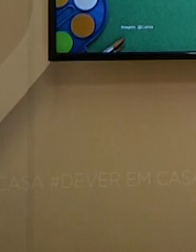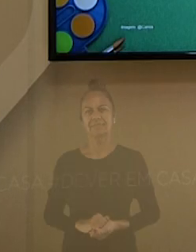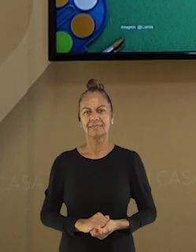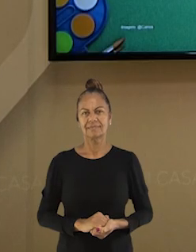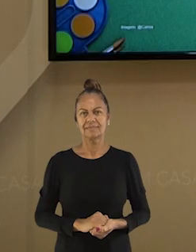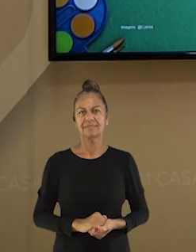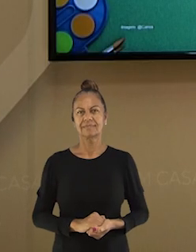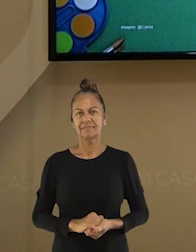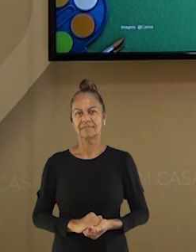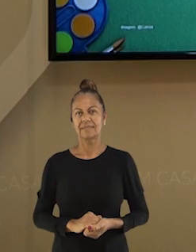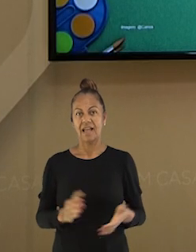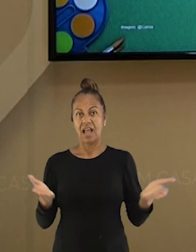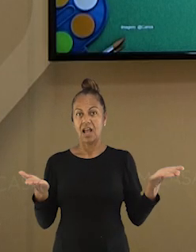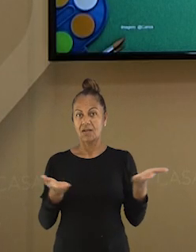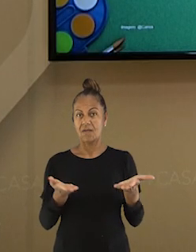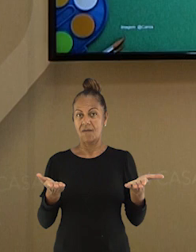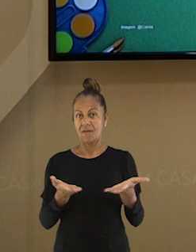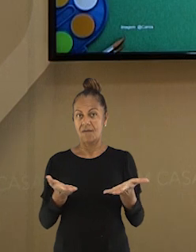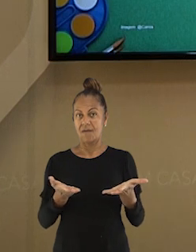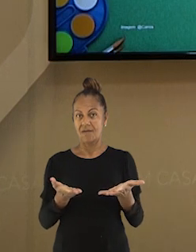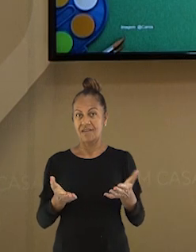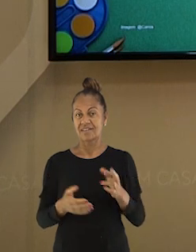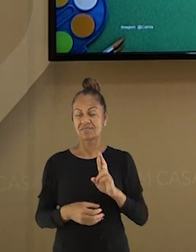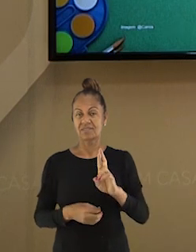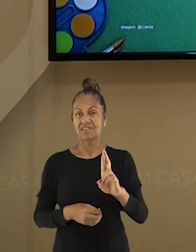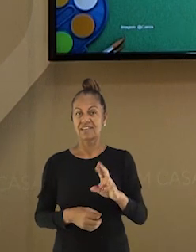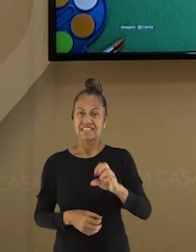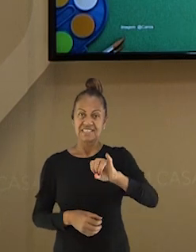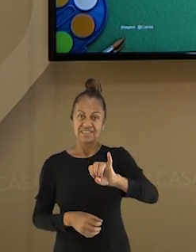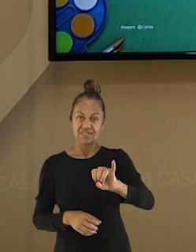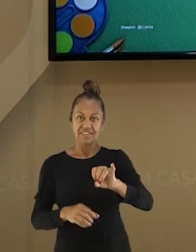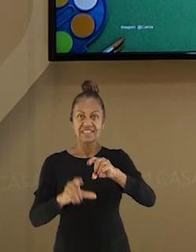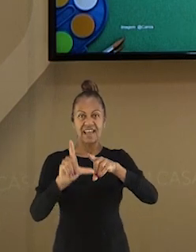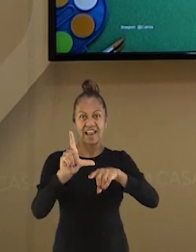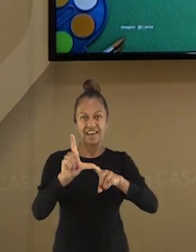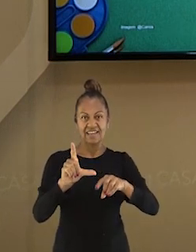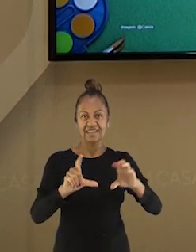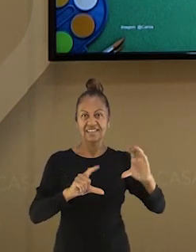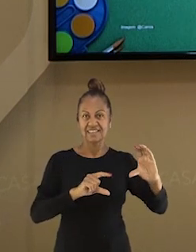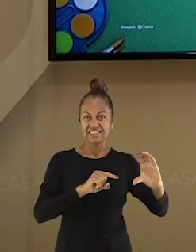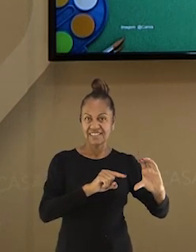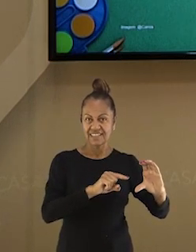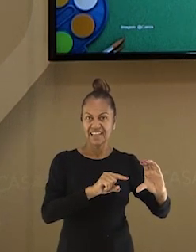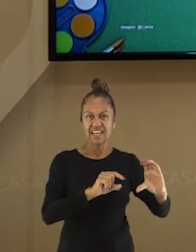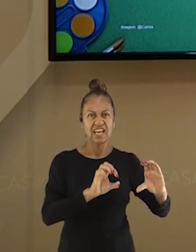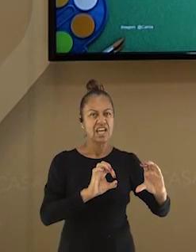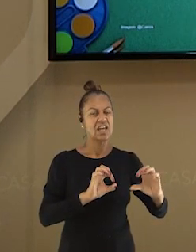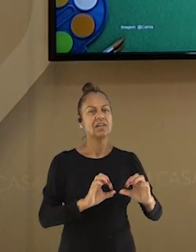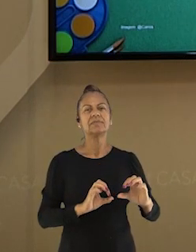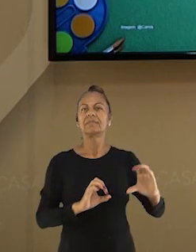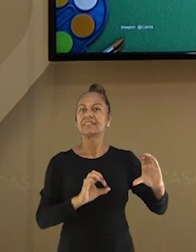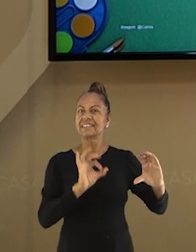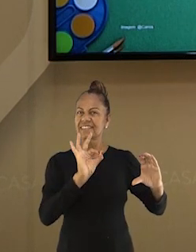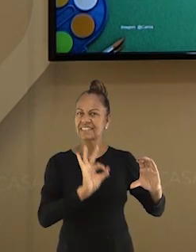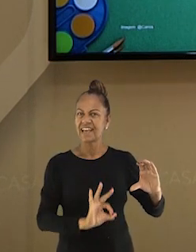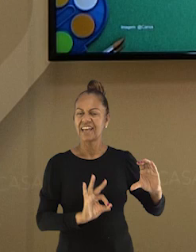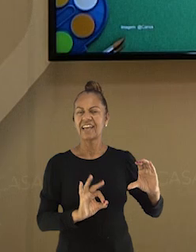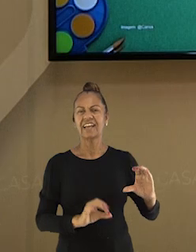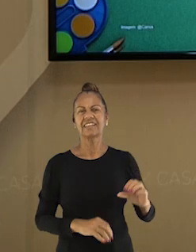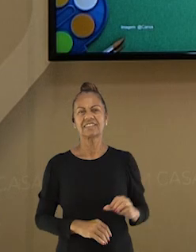Vamos para a correção. Acertou quem respondeu a letra C. Todas as alternativas estão corretas.